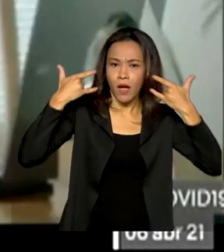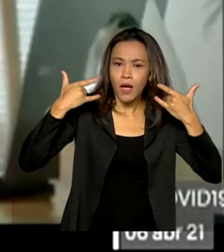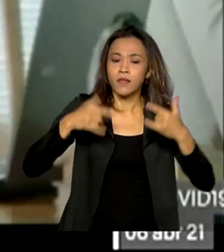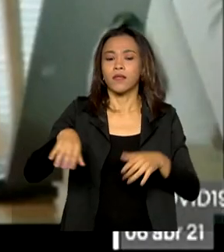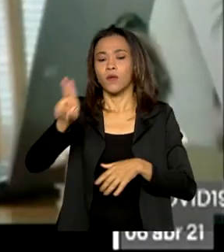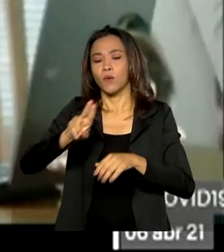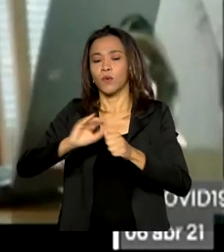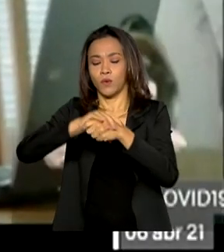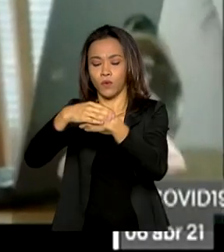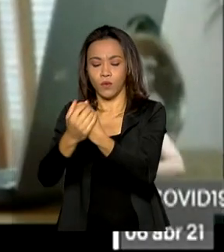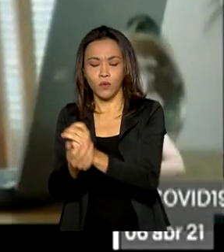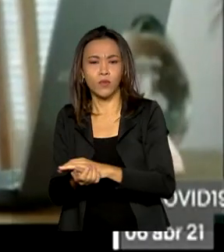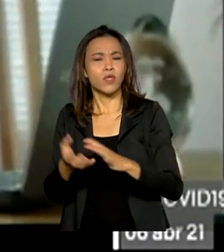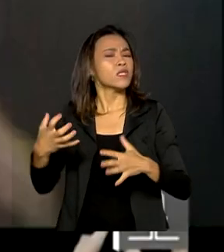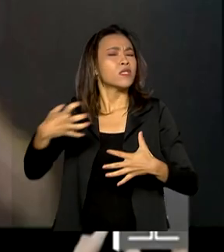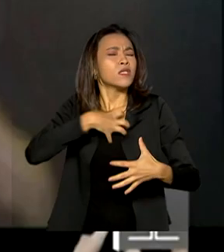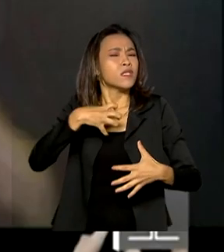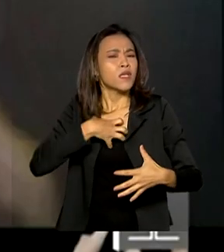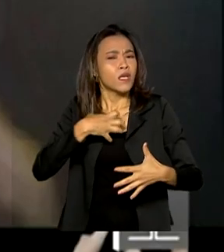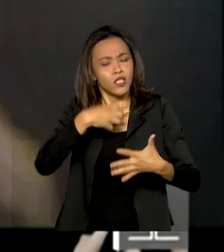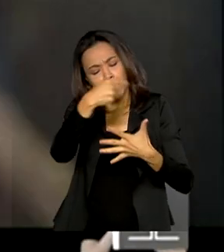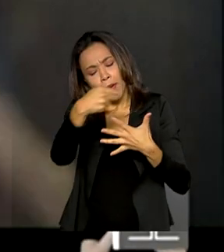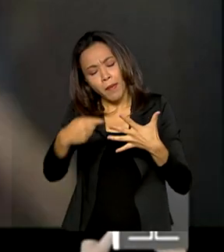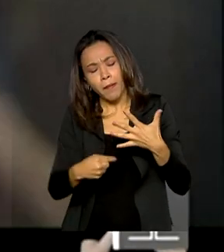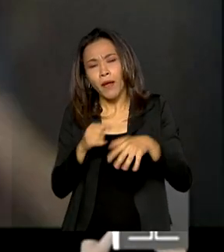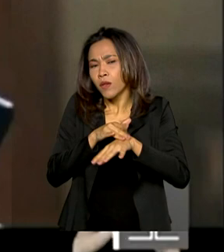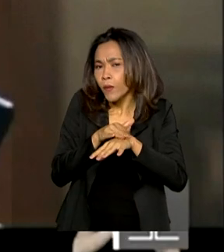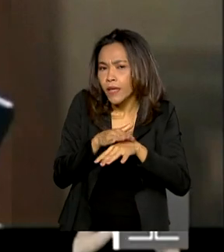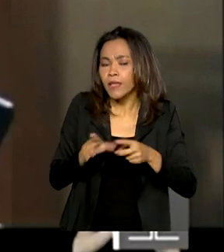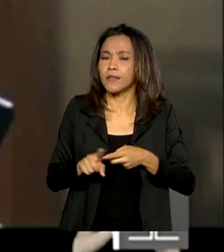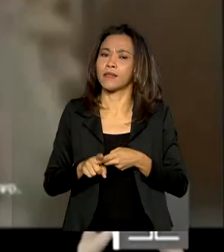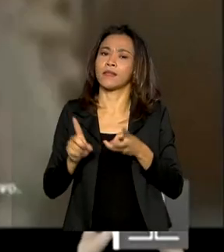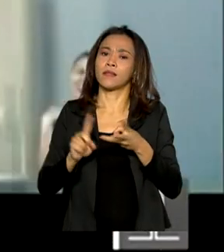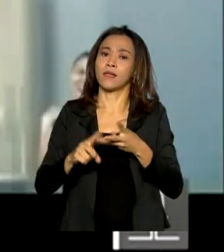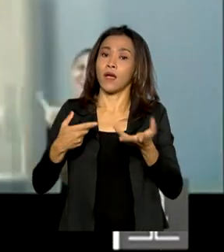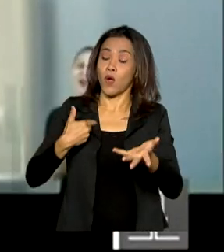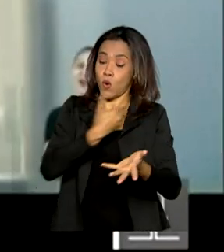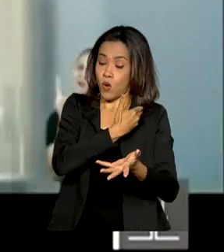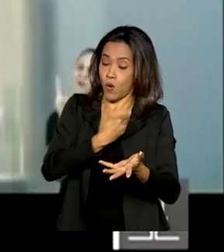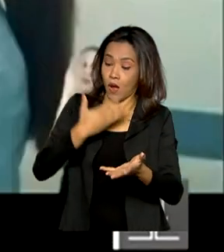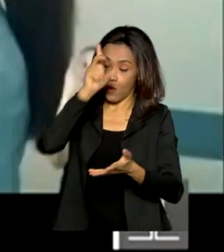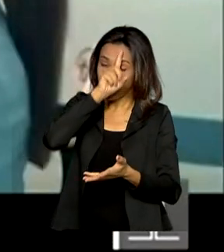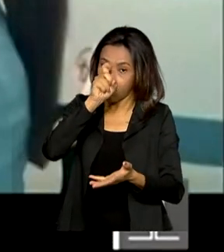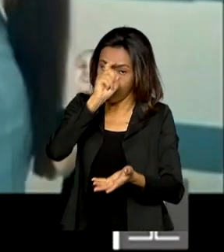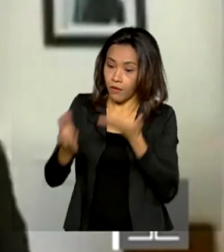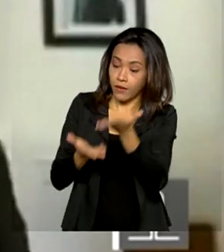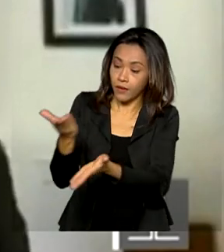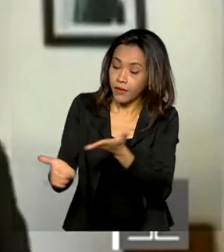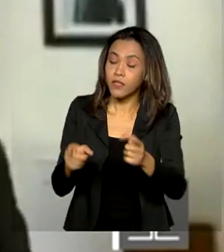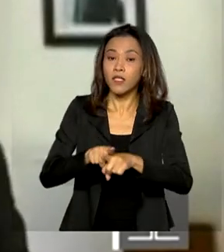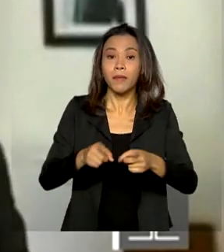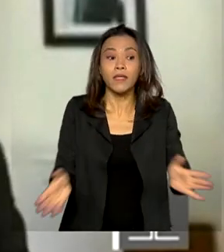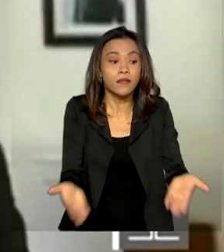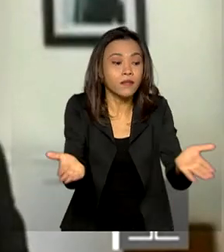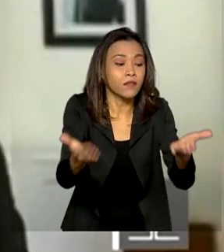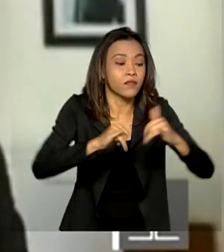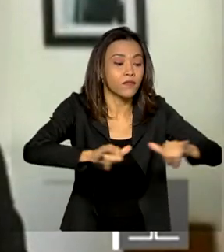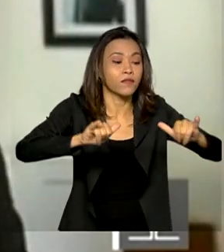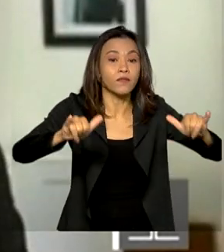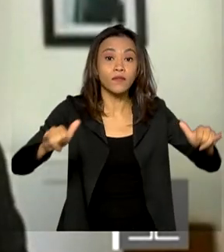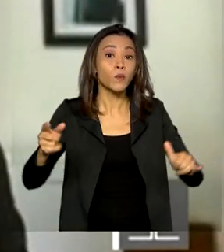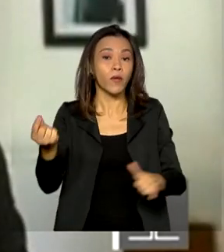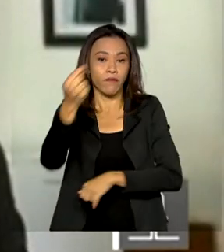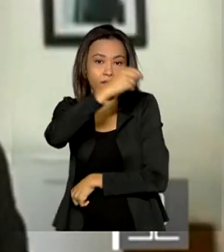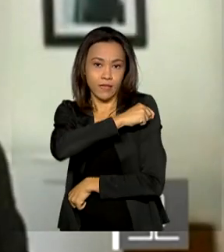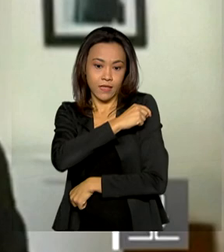em gel, sintomas da doença, papel do SUS no atendimento e incentivo à vacinação. Segundo o secretário,